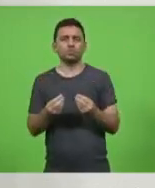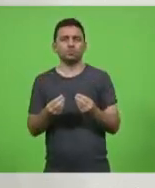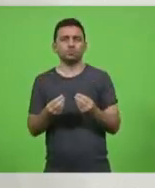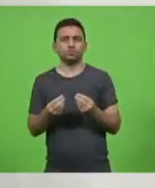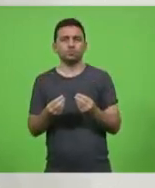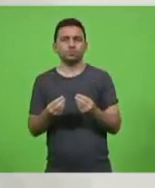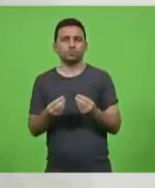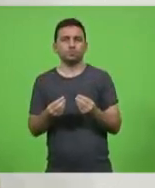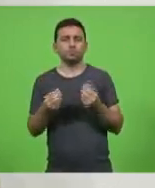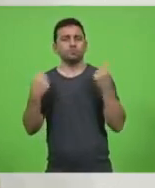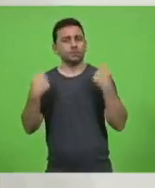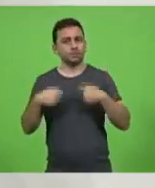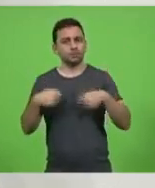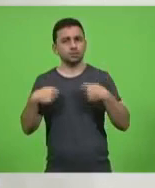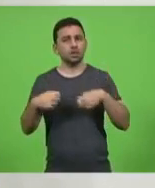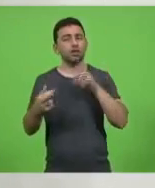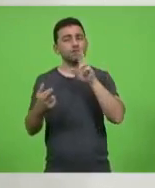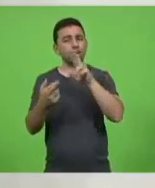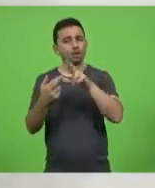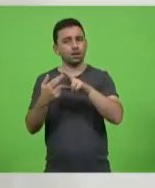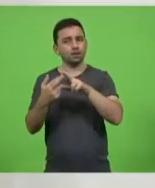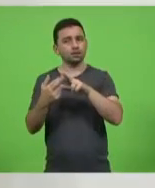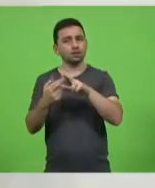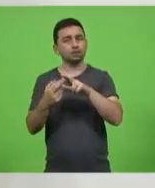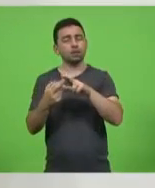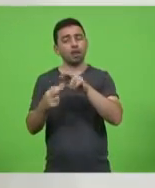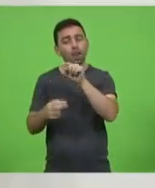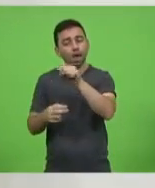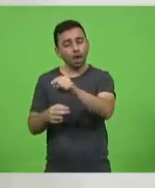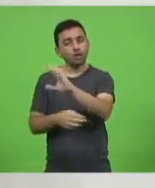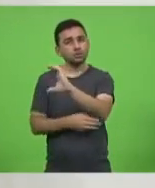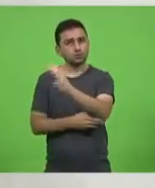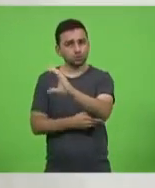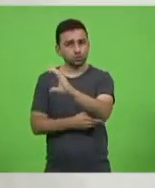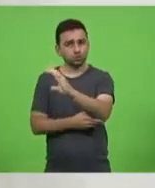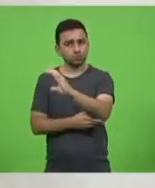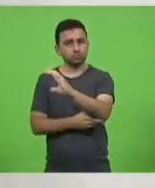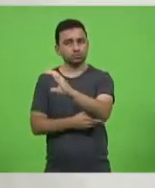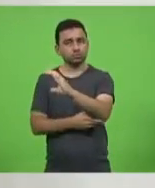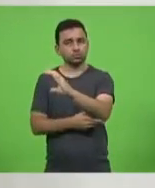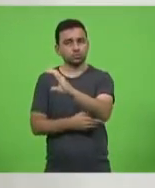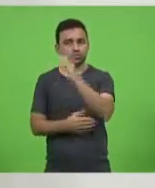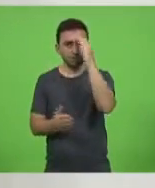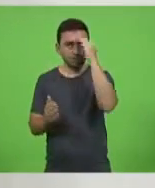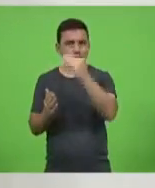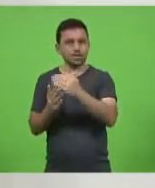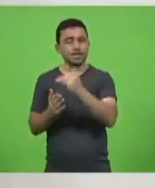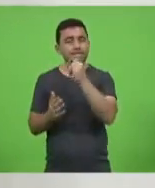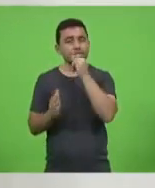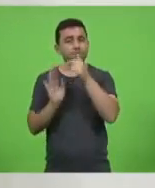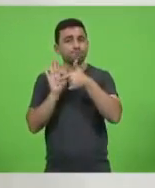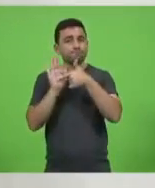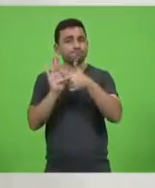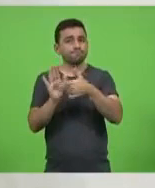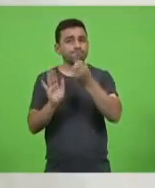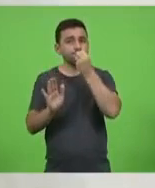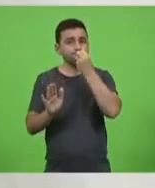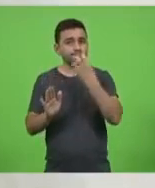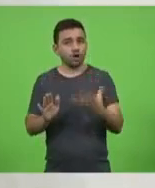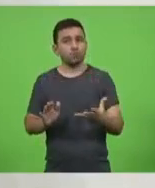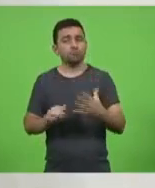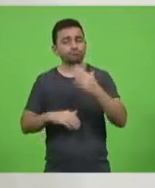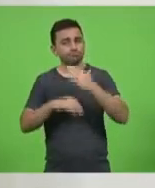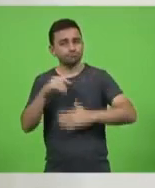tomarmos como referência a orientação científica, darmos o bom exemplo das boas práticas